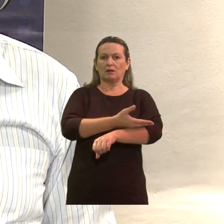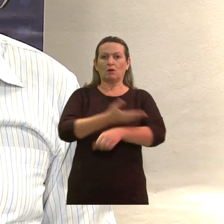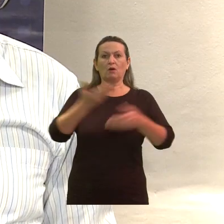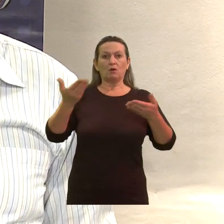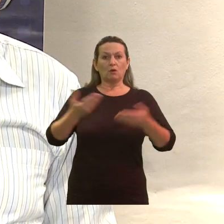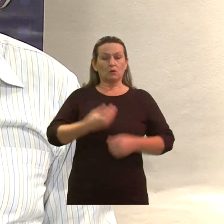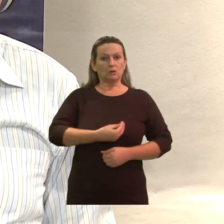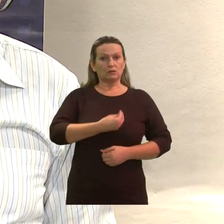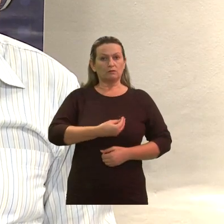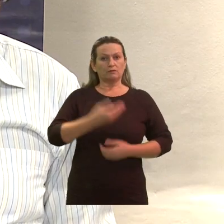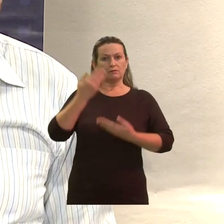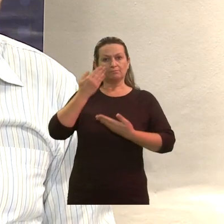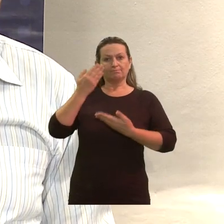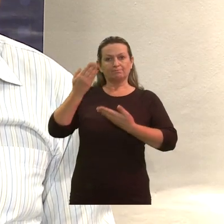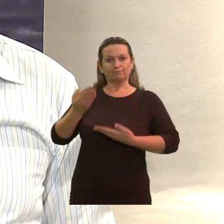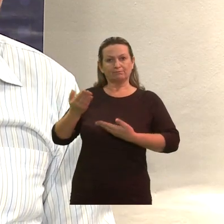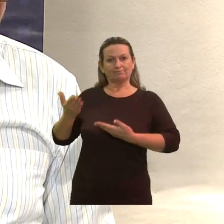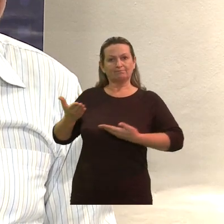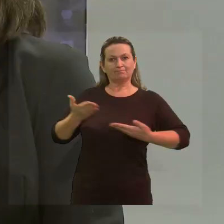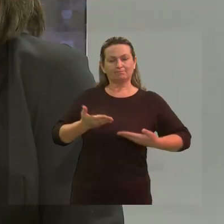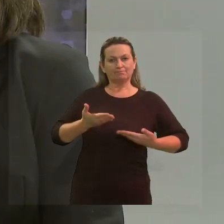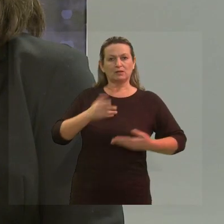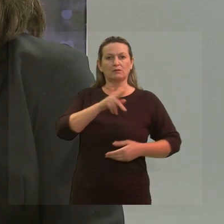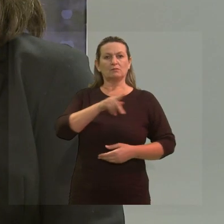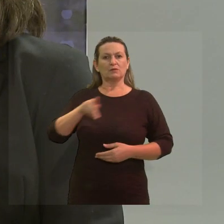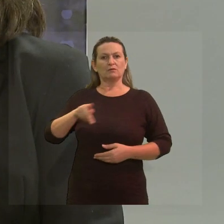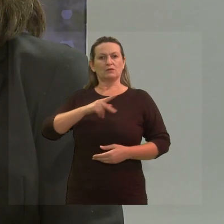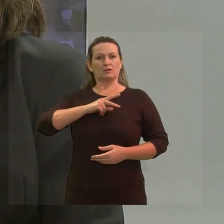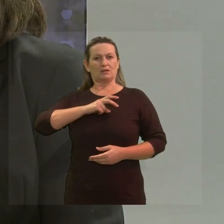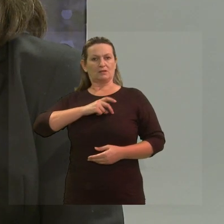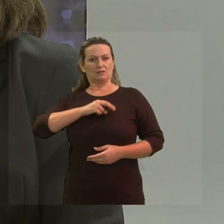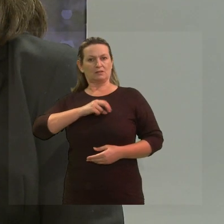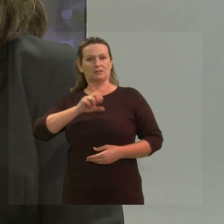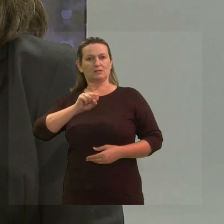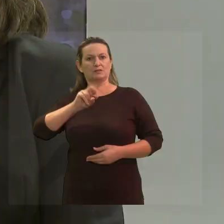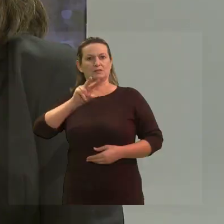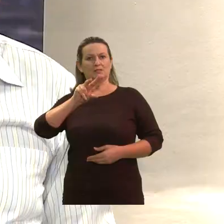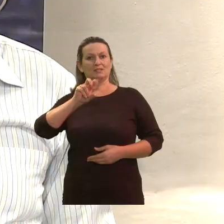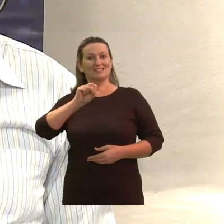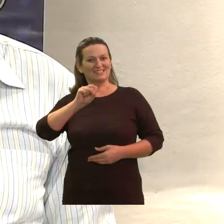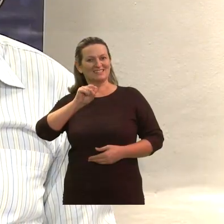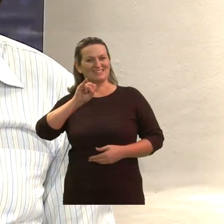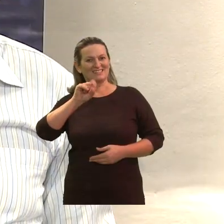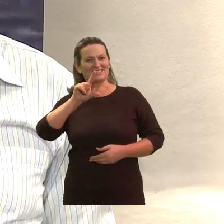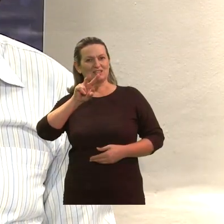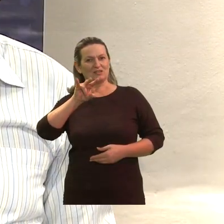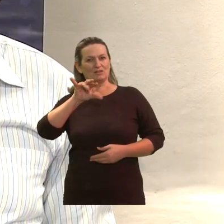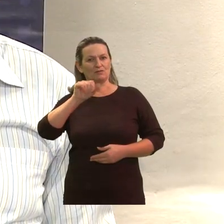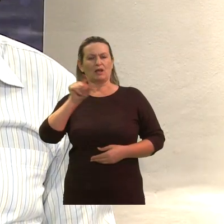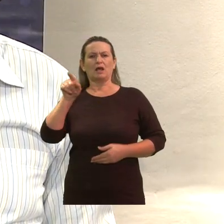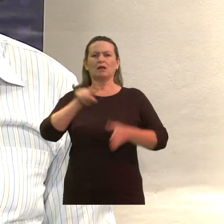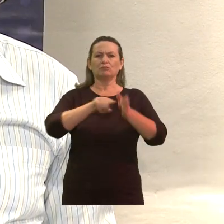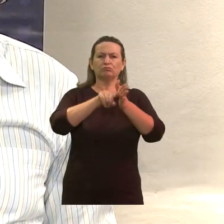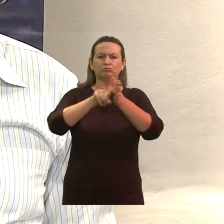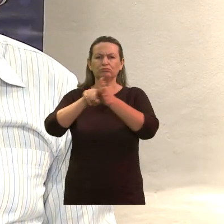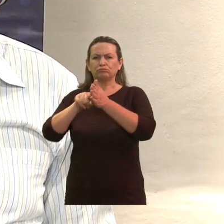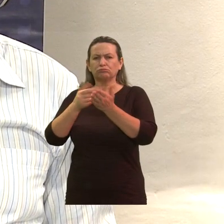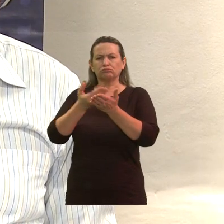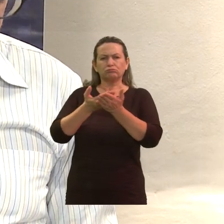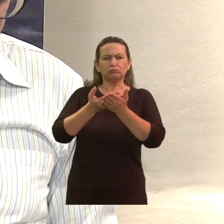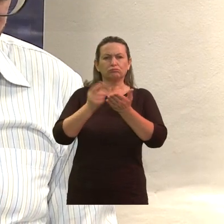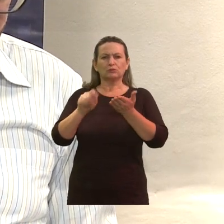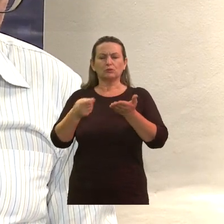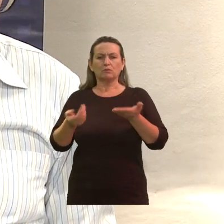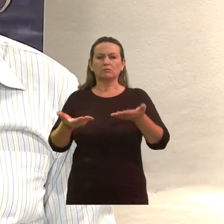professora Silvia Andres Wittkowski. Ela é pesquisadora do tema da inclusão e ela possui vários